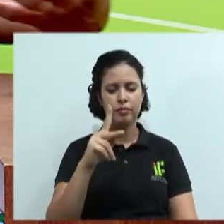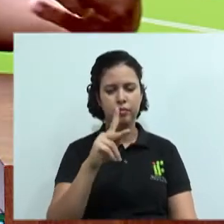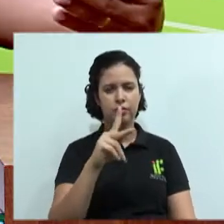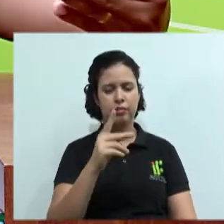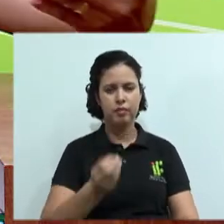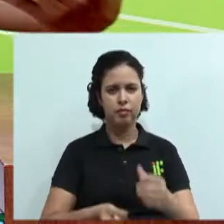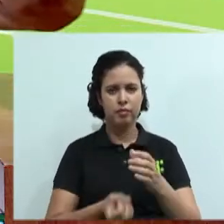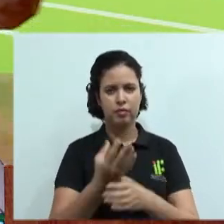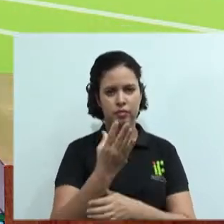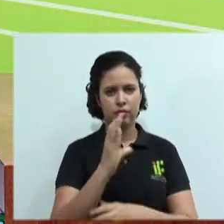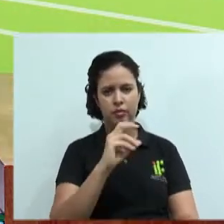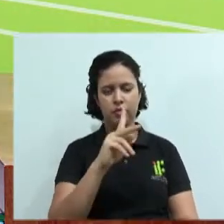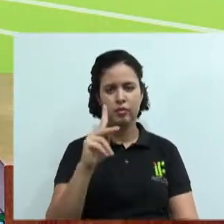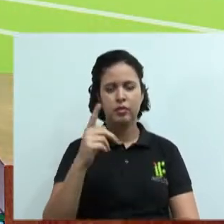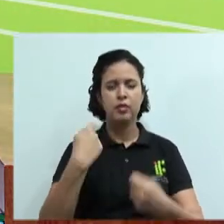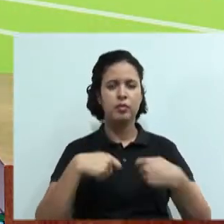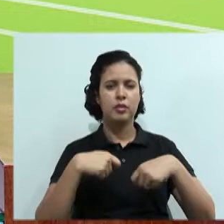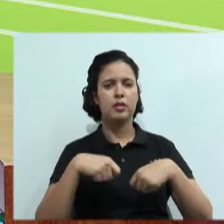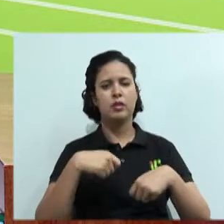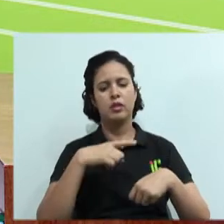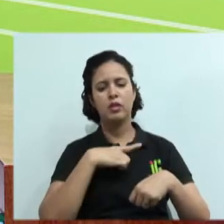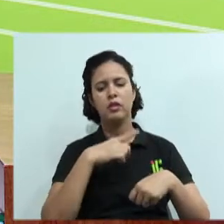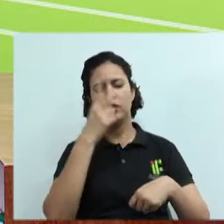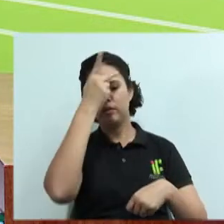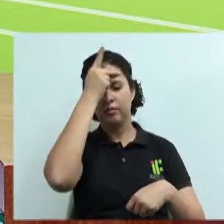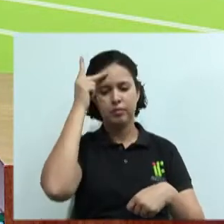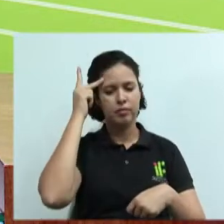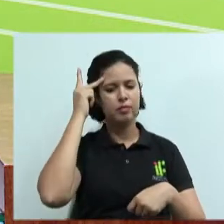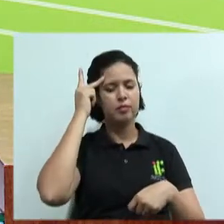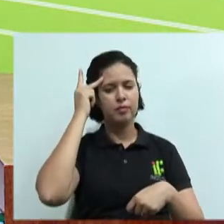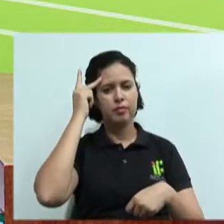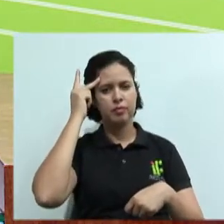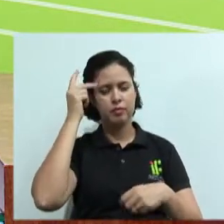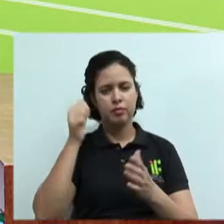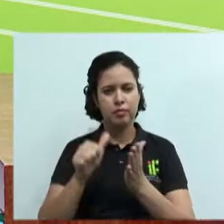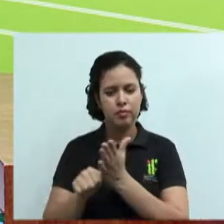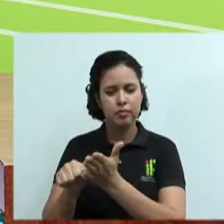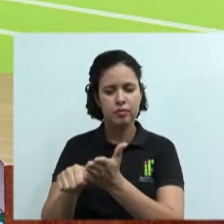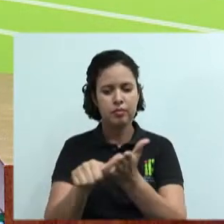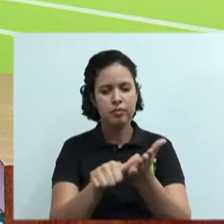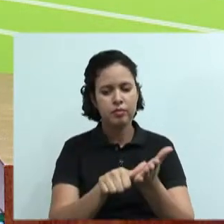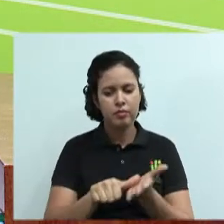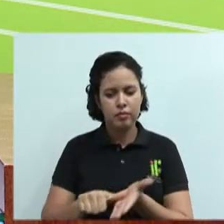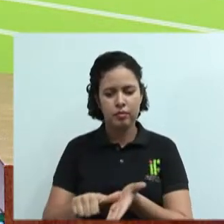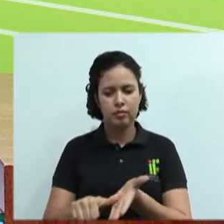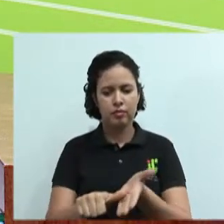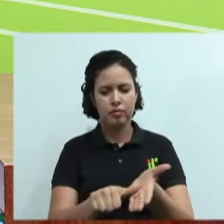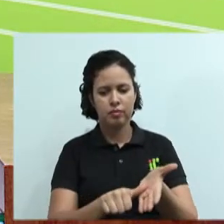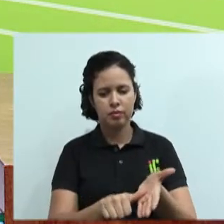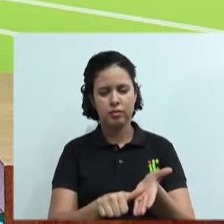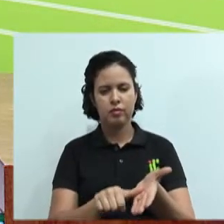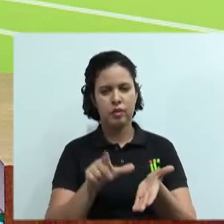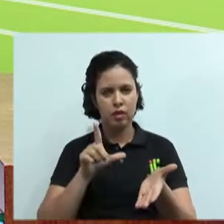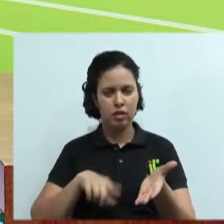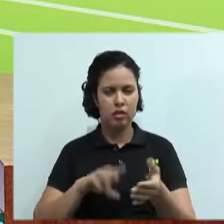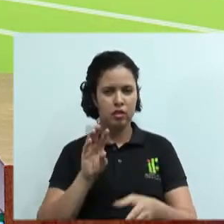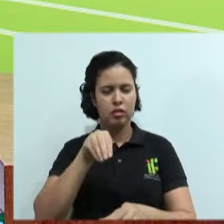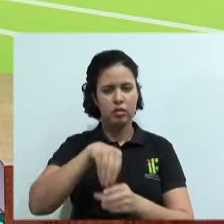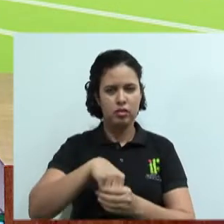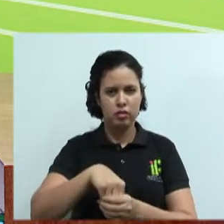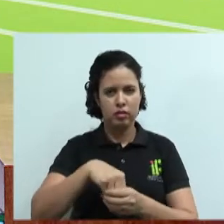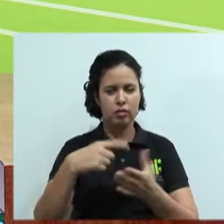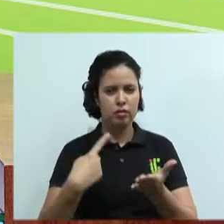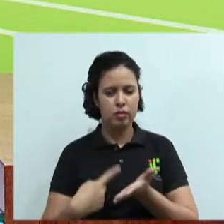cooperativa, você tem que ter as pessoas que serão os cooperados ali, dentro do acordo que vocês